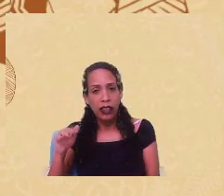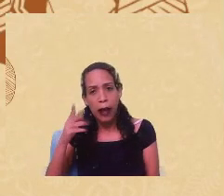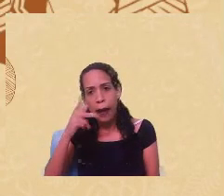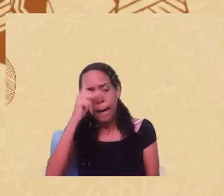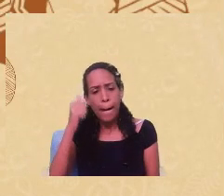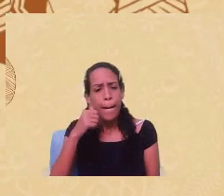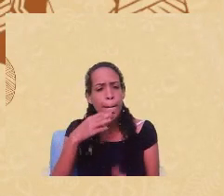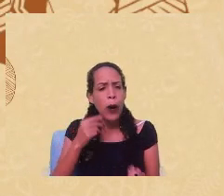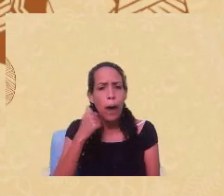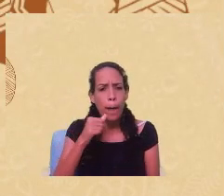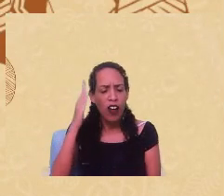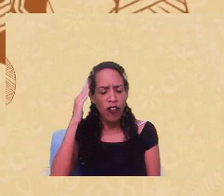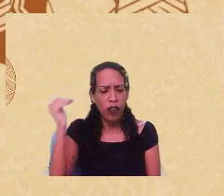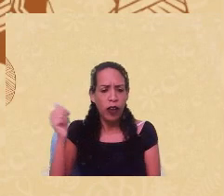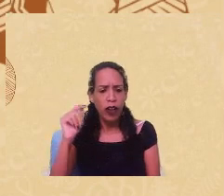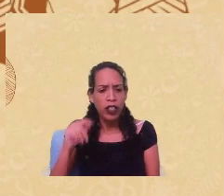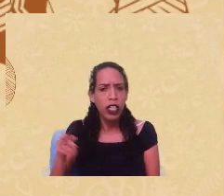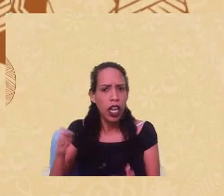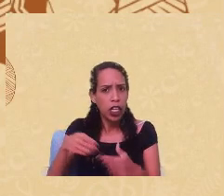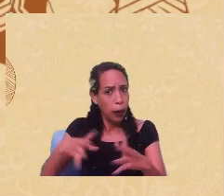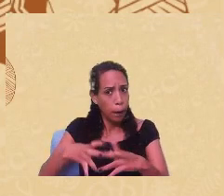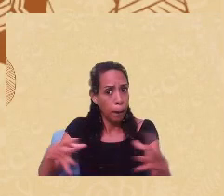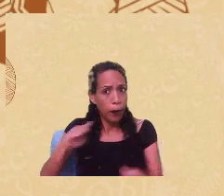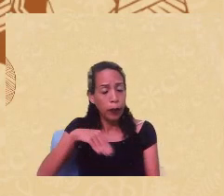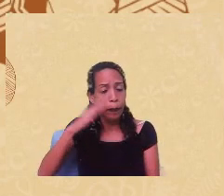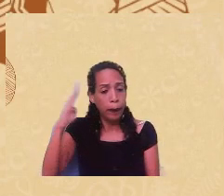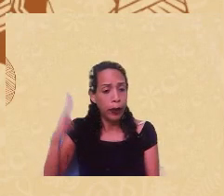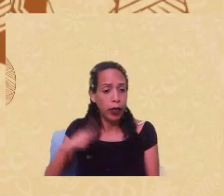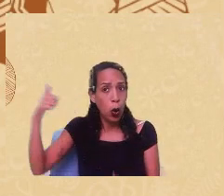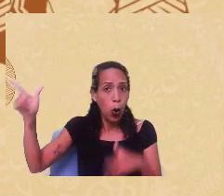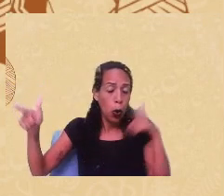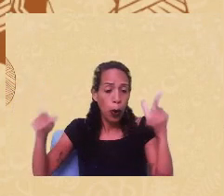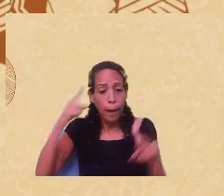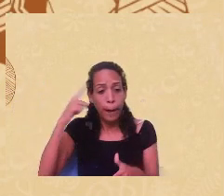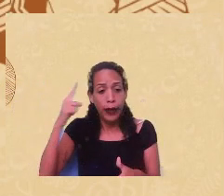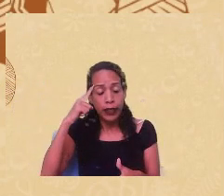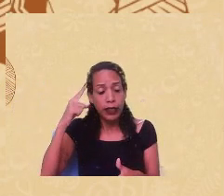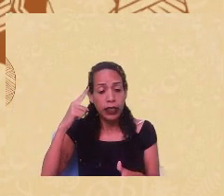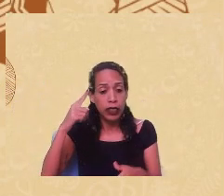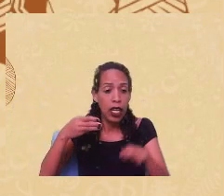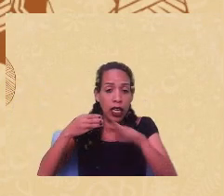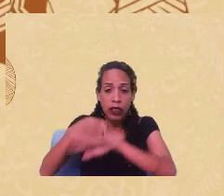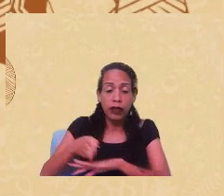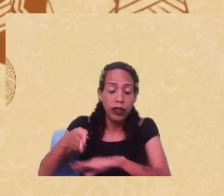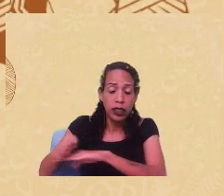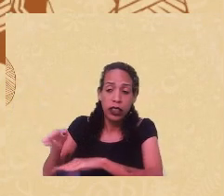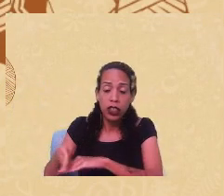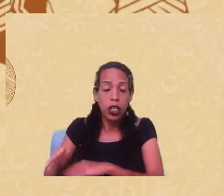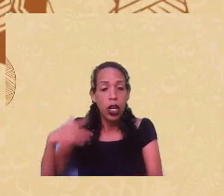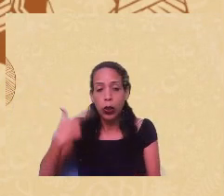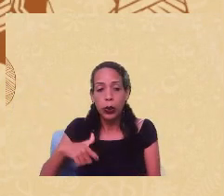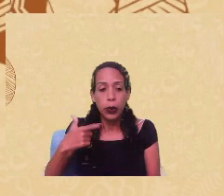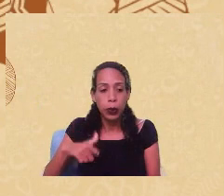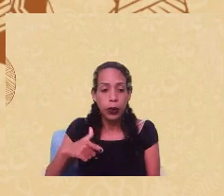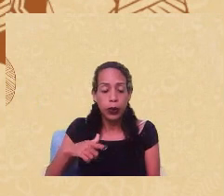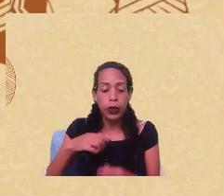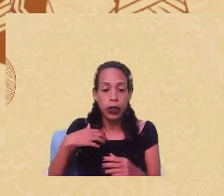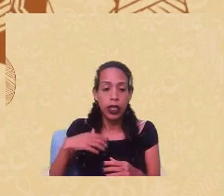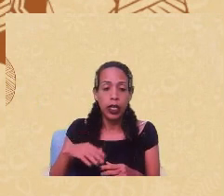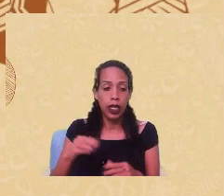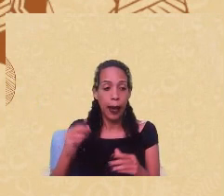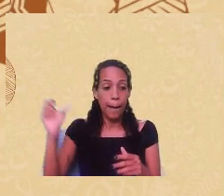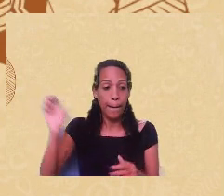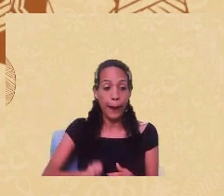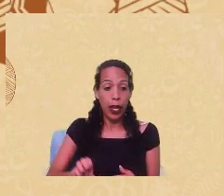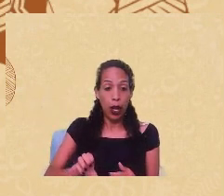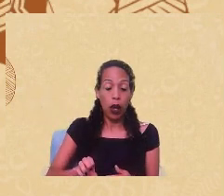Bairros, isso pensando no Brasil, né, e várias outras, pensando esse atravessamento, pensando que não existe, a priori,